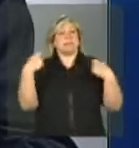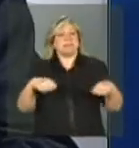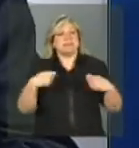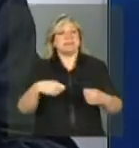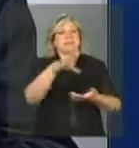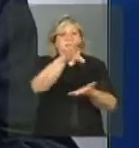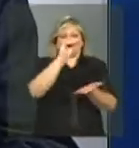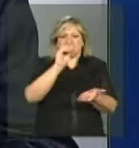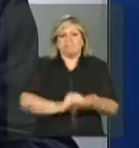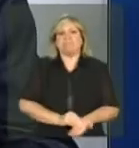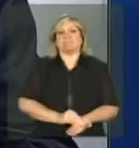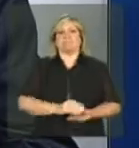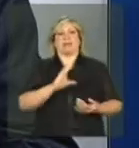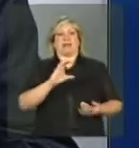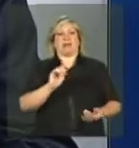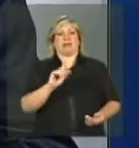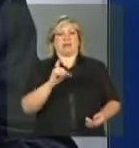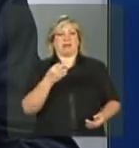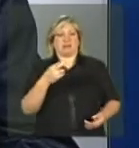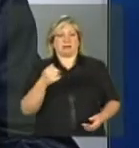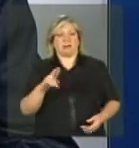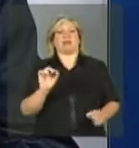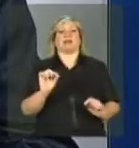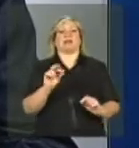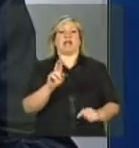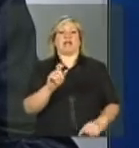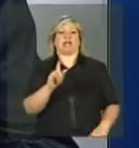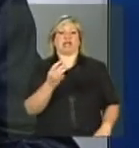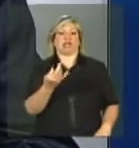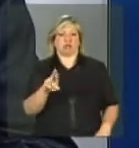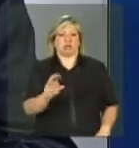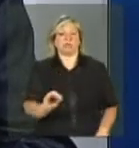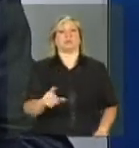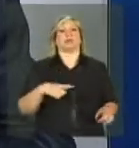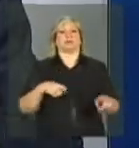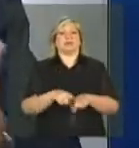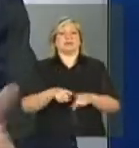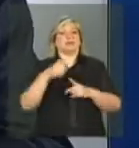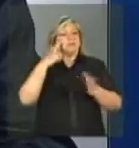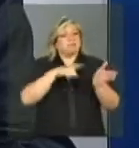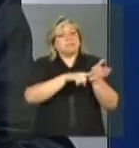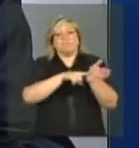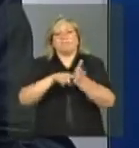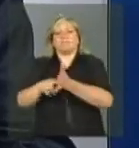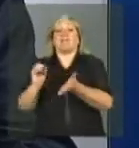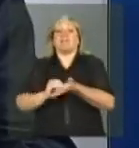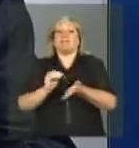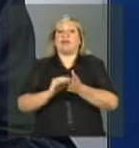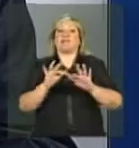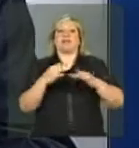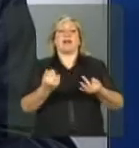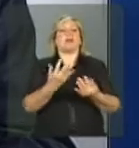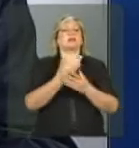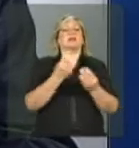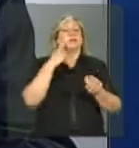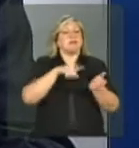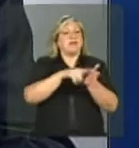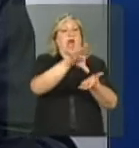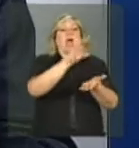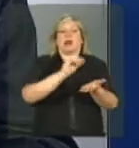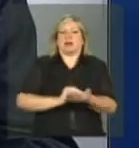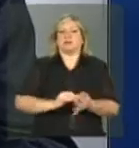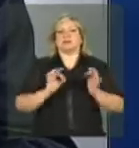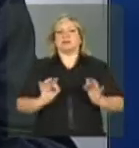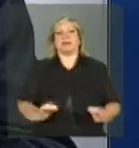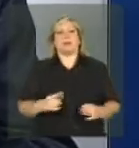registradas. Atualmente nós estamos com 40% das famílias localizadas, falta um esforço integrante significativo. Eu peço a todos os gestores